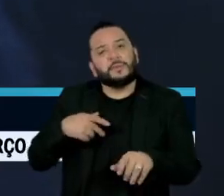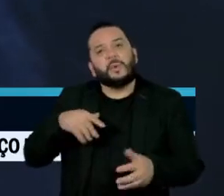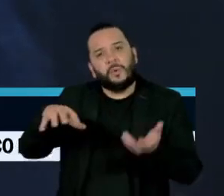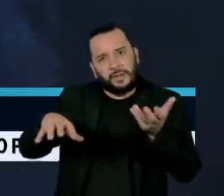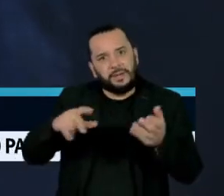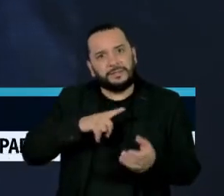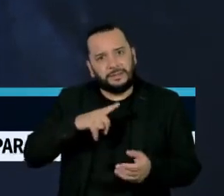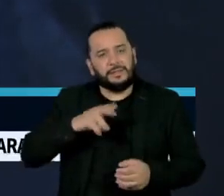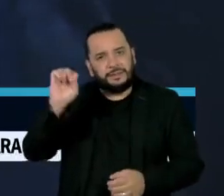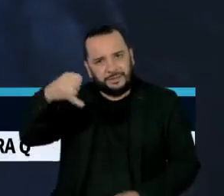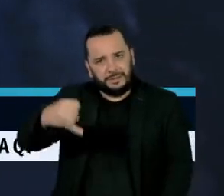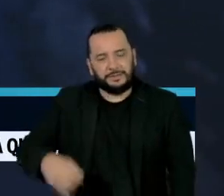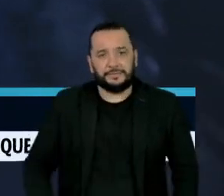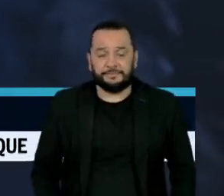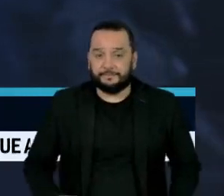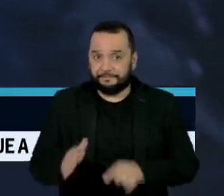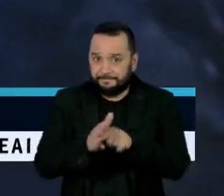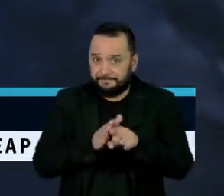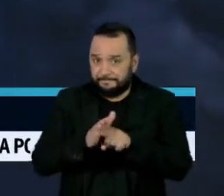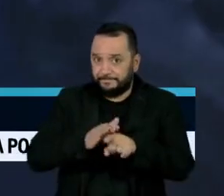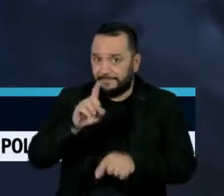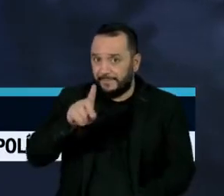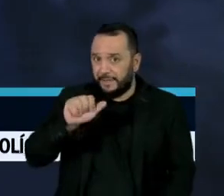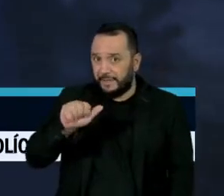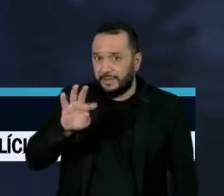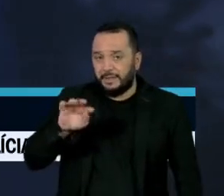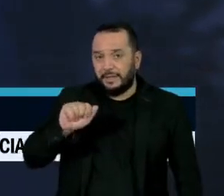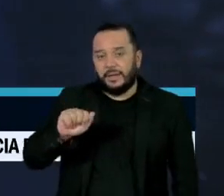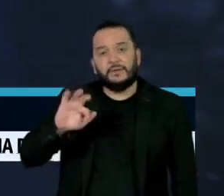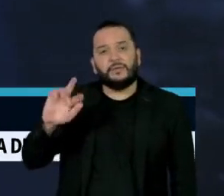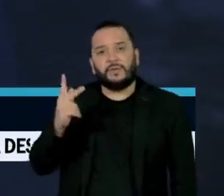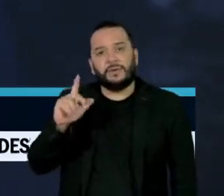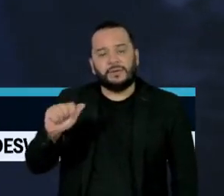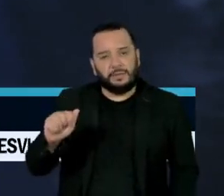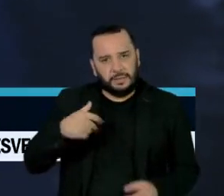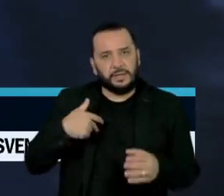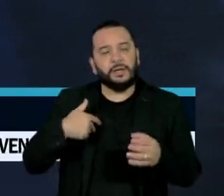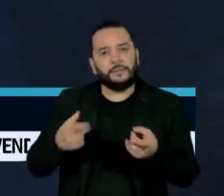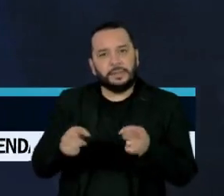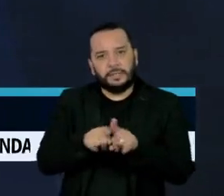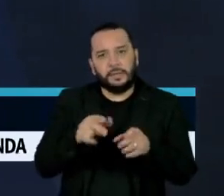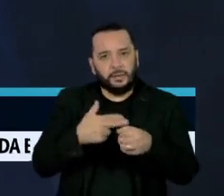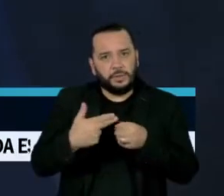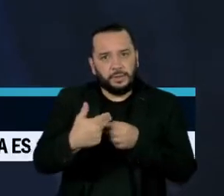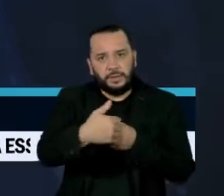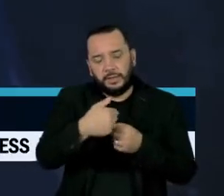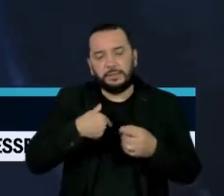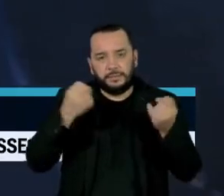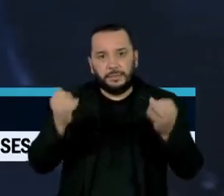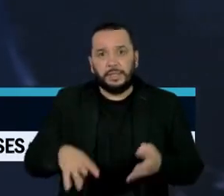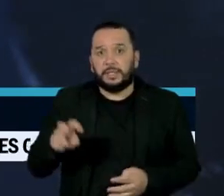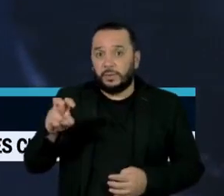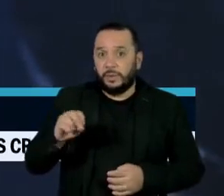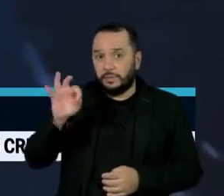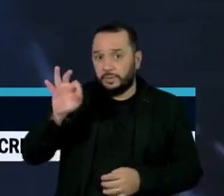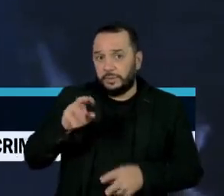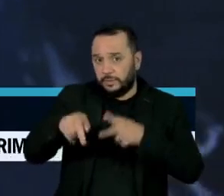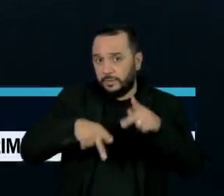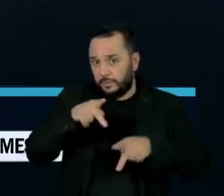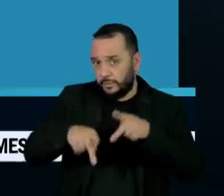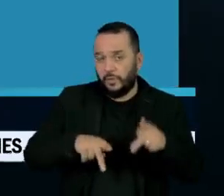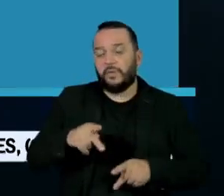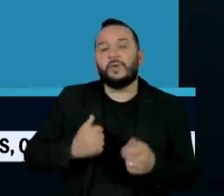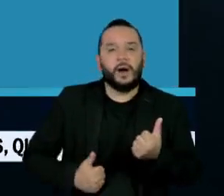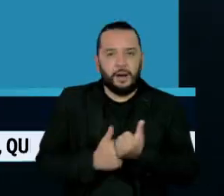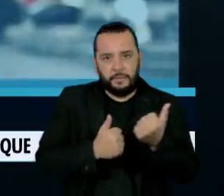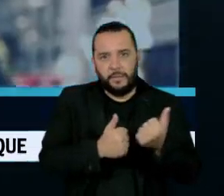Pesquisa Datafolha em parceria com a Unicamp mostrou que metade da população é a favor das cotas raciais nas universidades públicas.